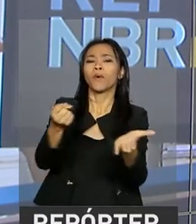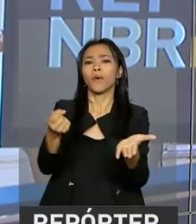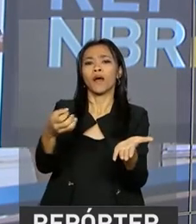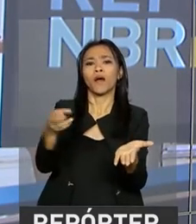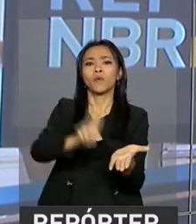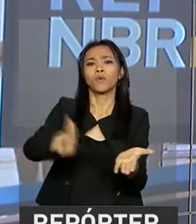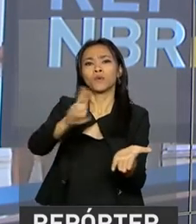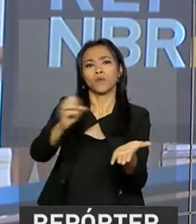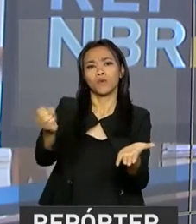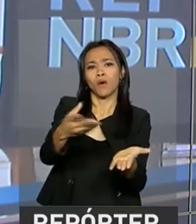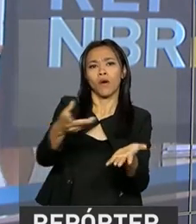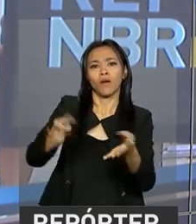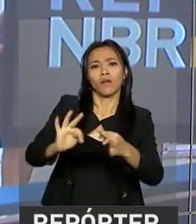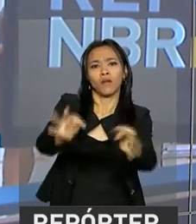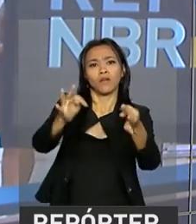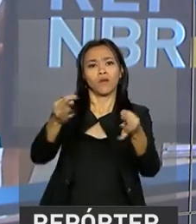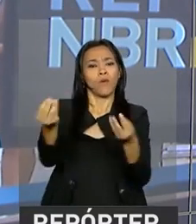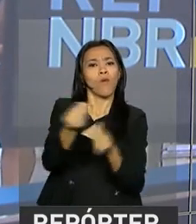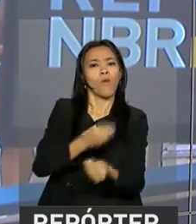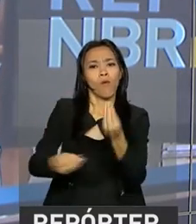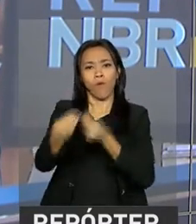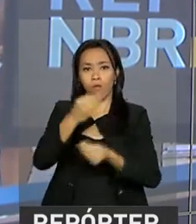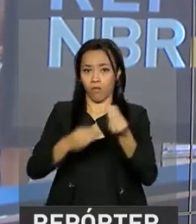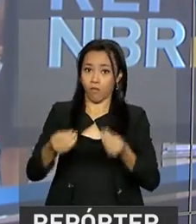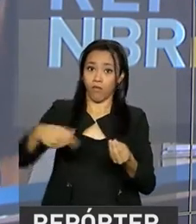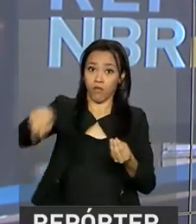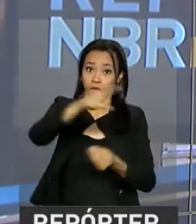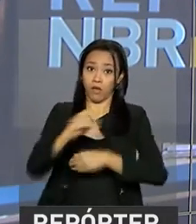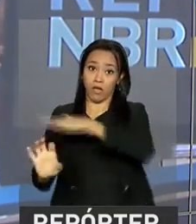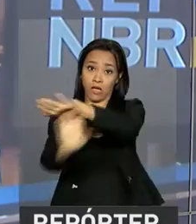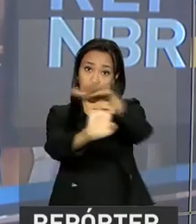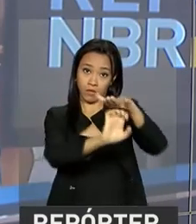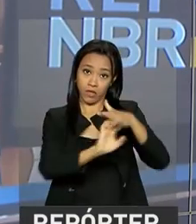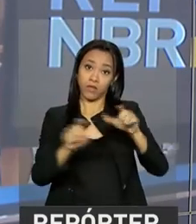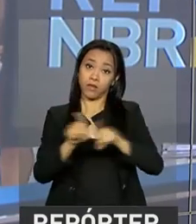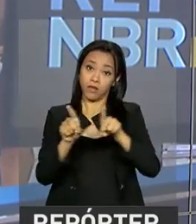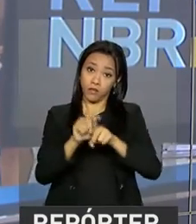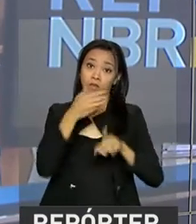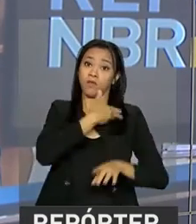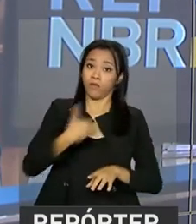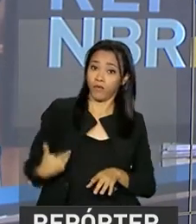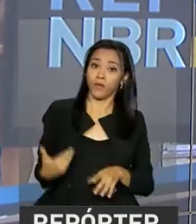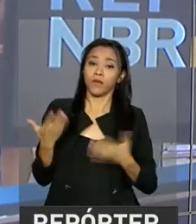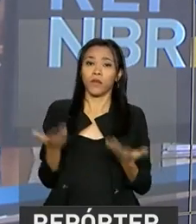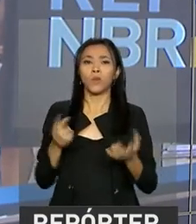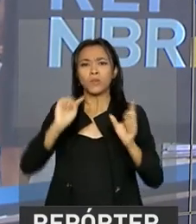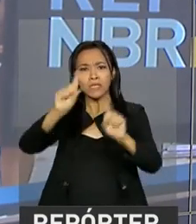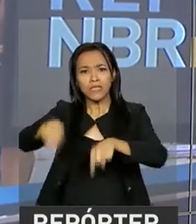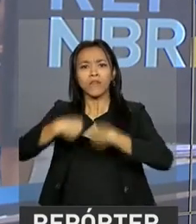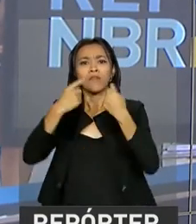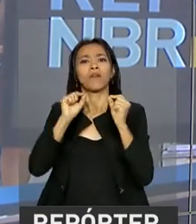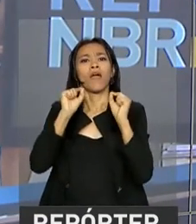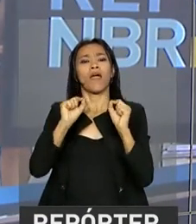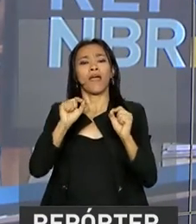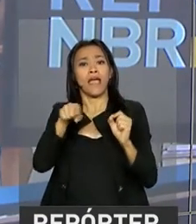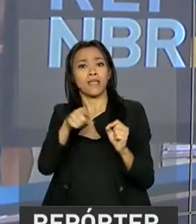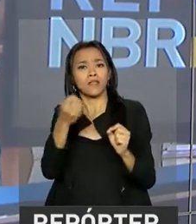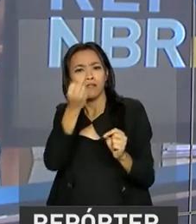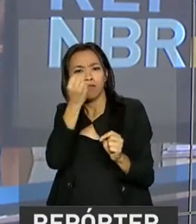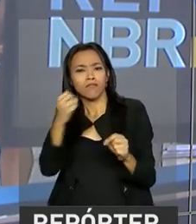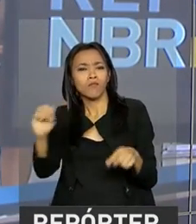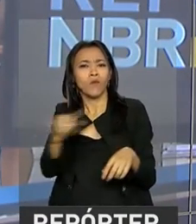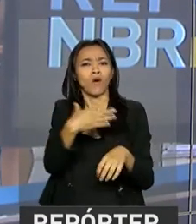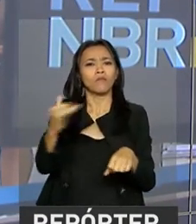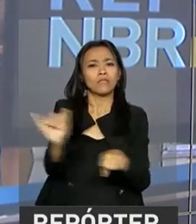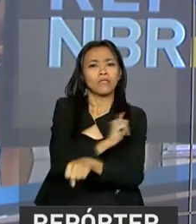meio do diálogo entre a iniciativa privada e o setor público. O desafio é fazer da inovação uma estratégia